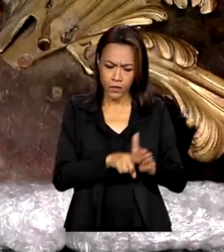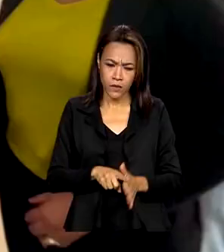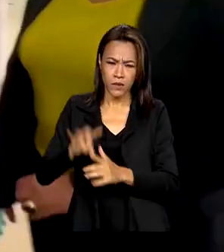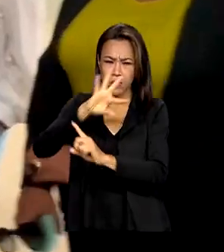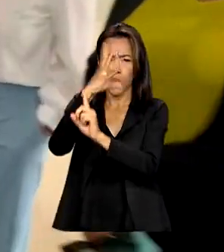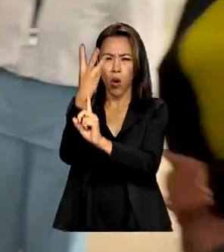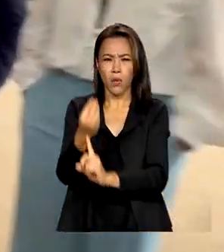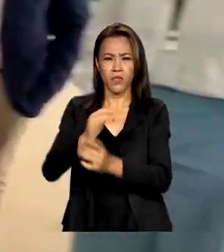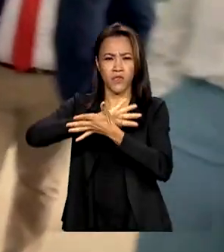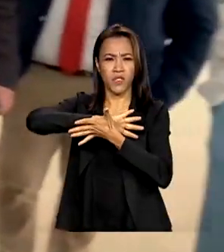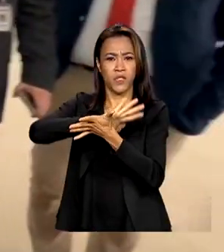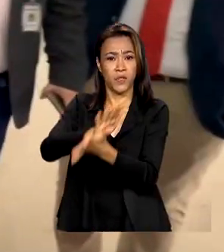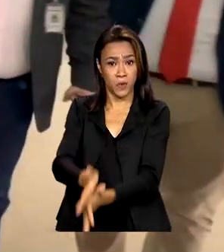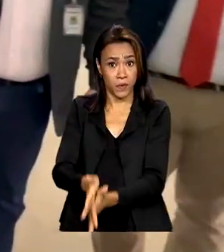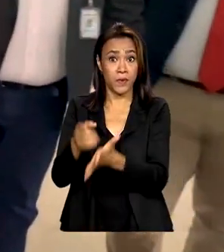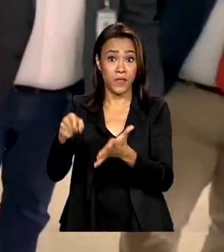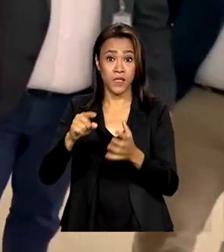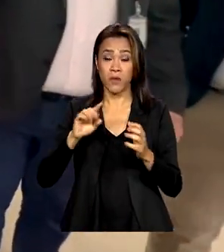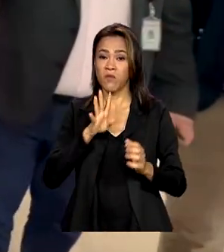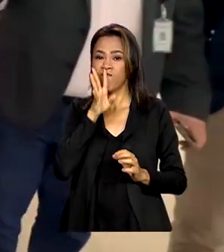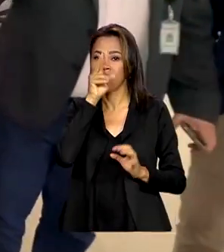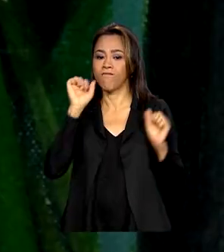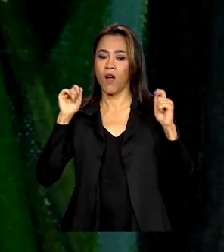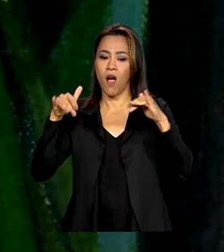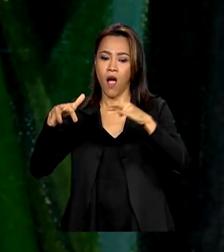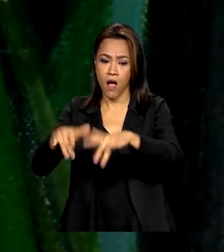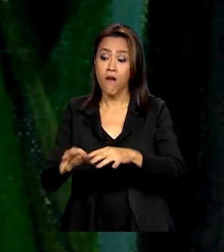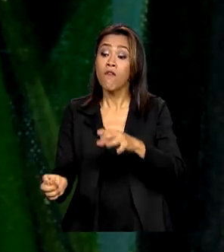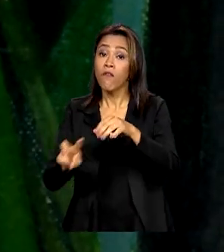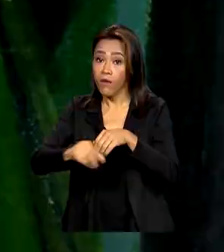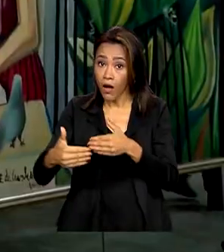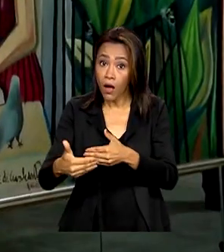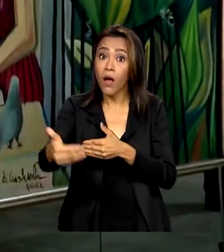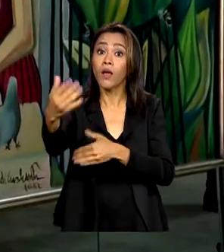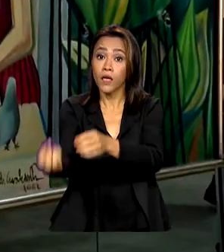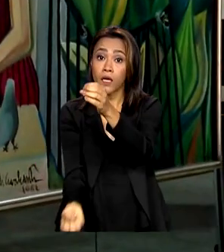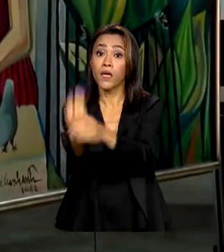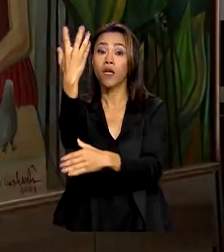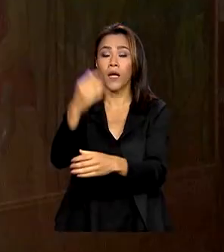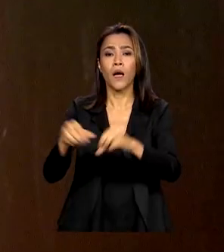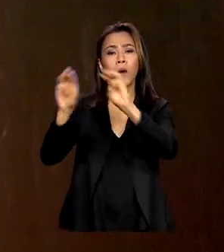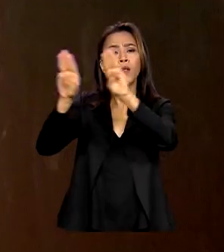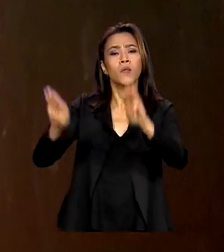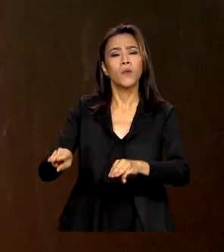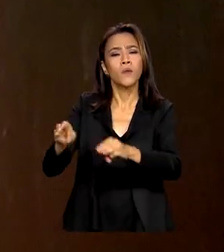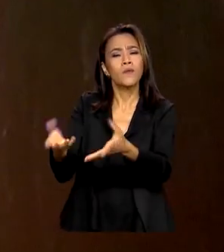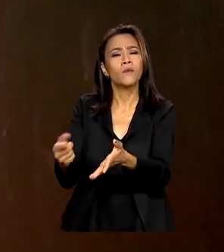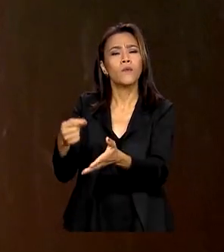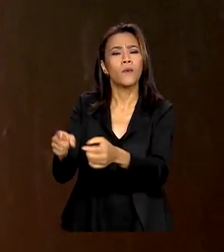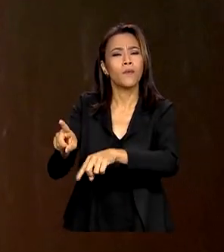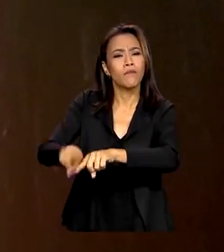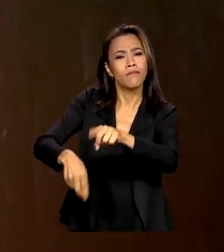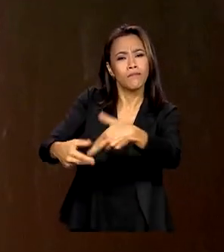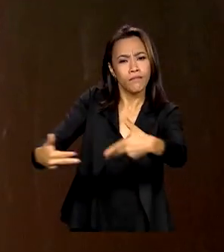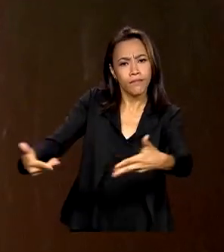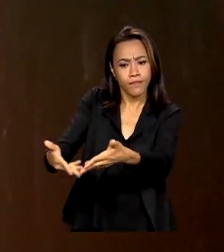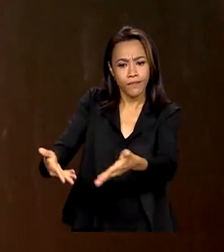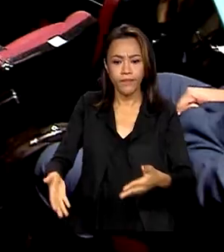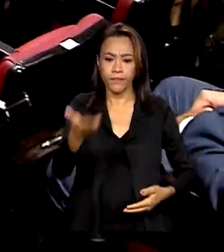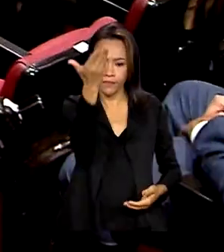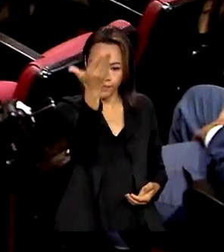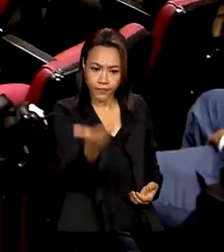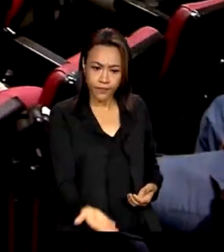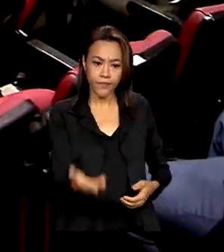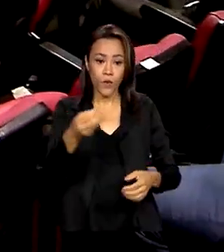destruídas com as invasões. Um memorial com as peças deve ser criado. Andrei Rodrigues toma posse como